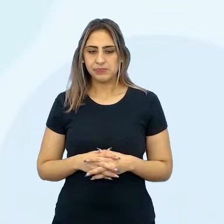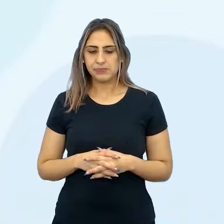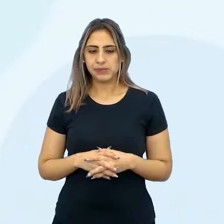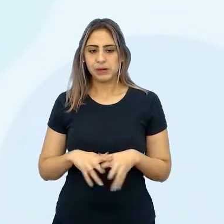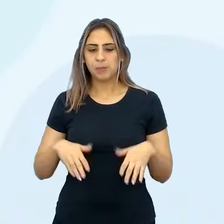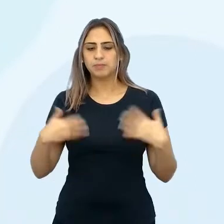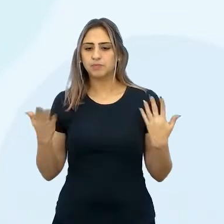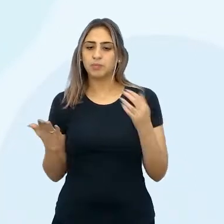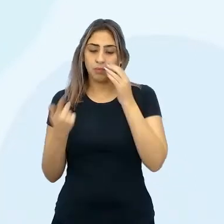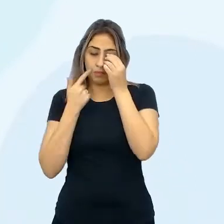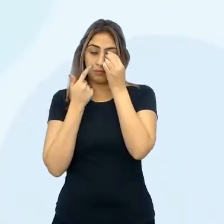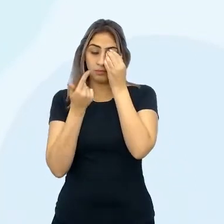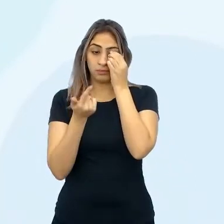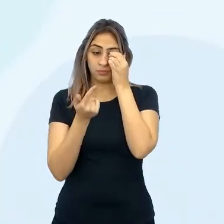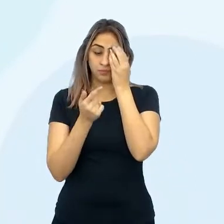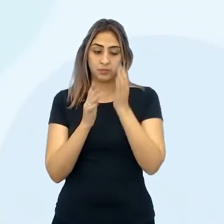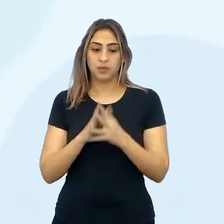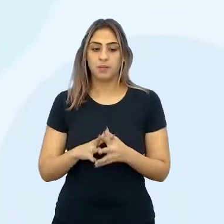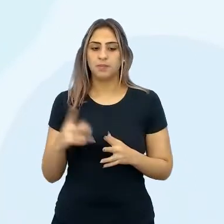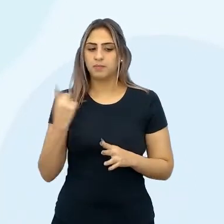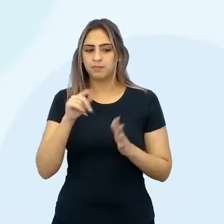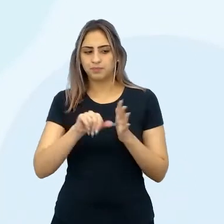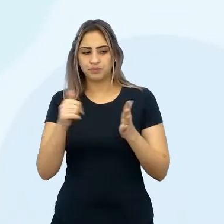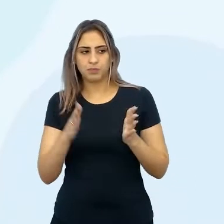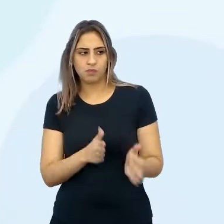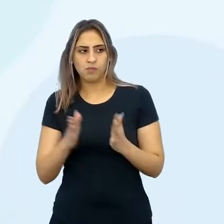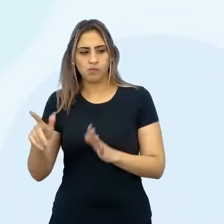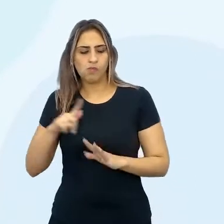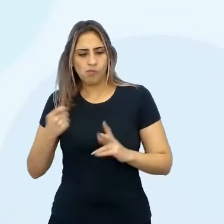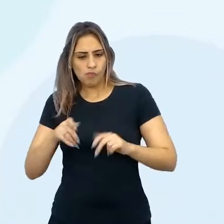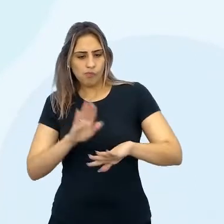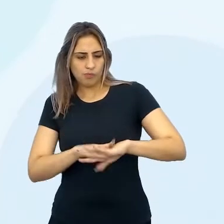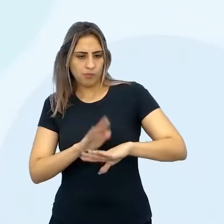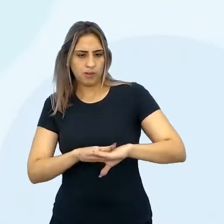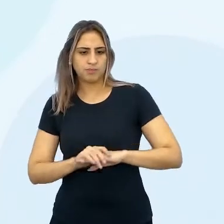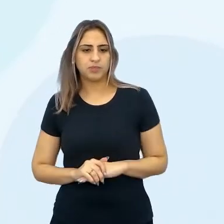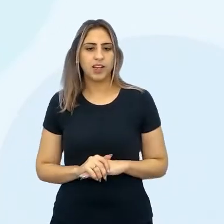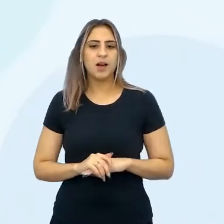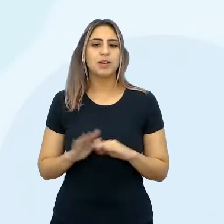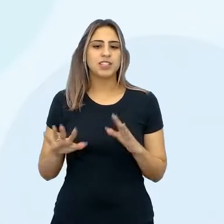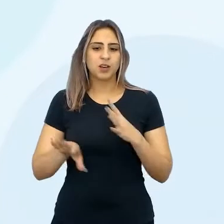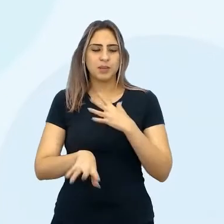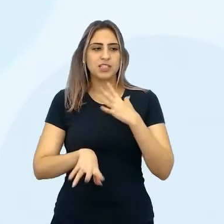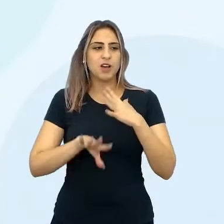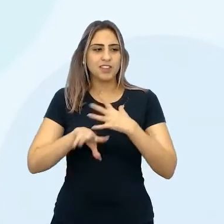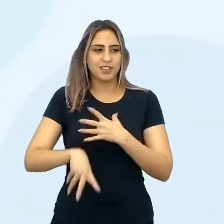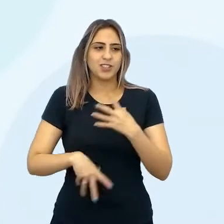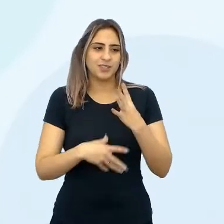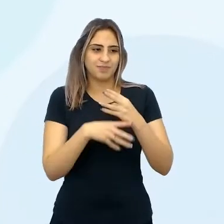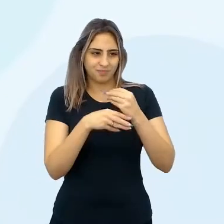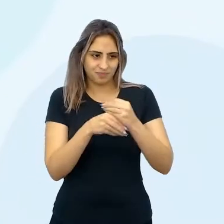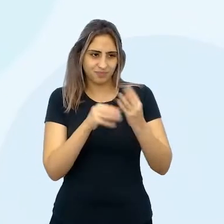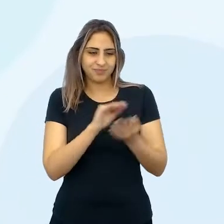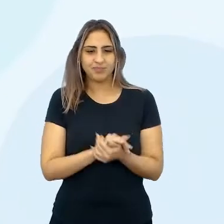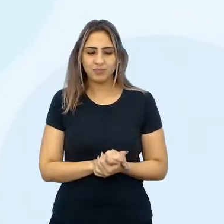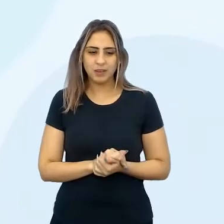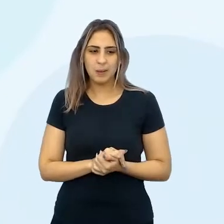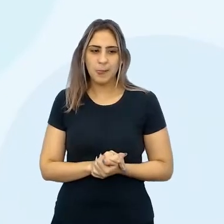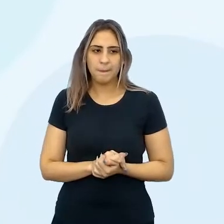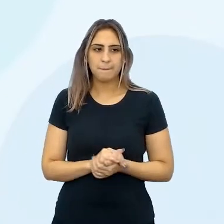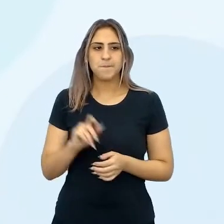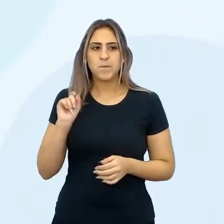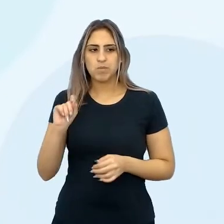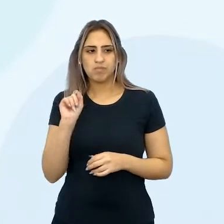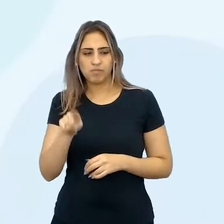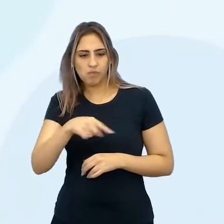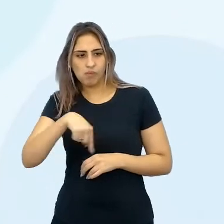Então, vamos lá. O primeiro ponto que você tem que estabelecer é o quê, né? Sobre o